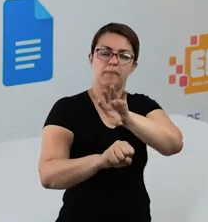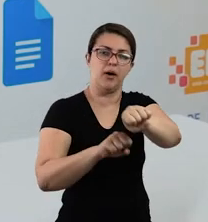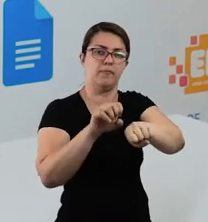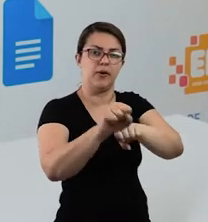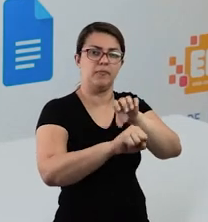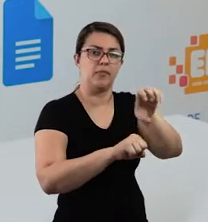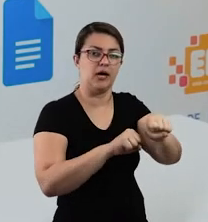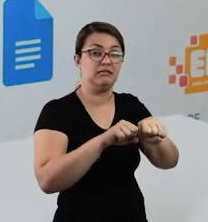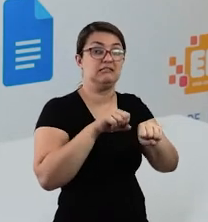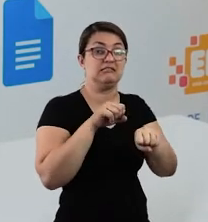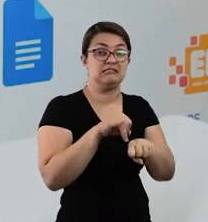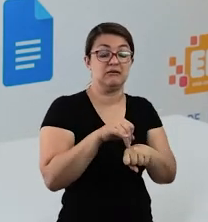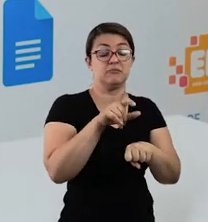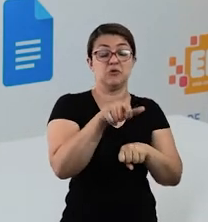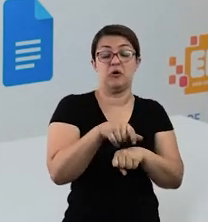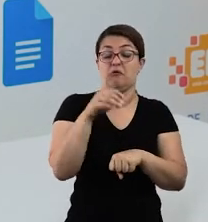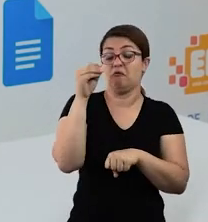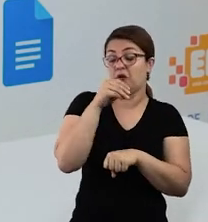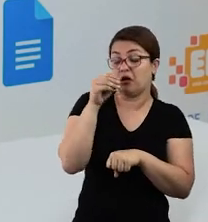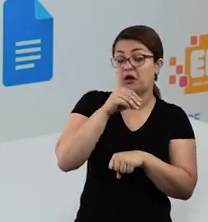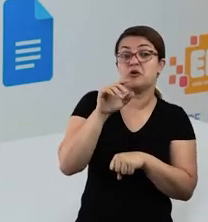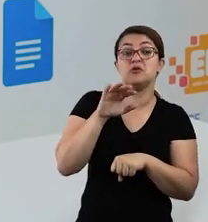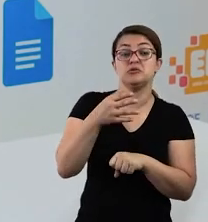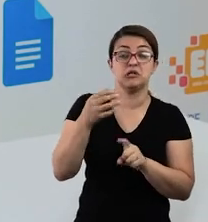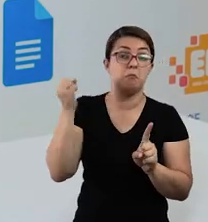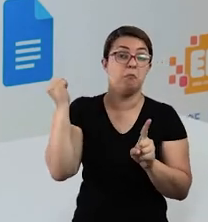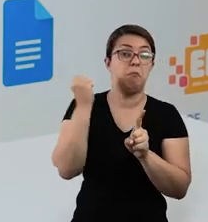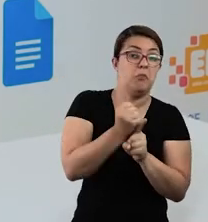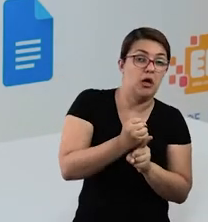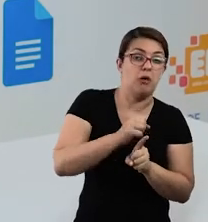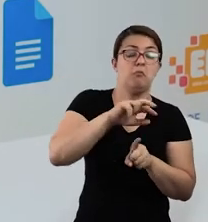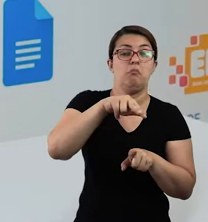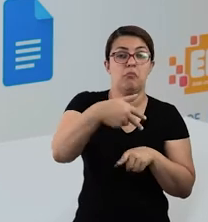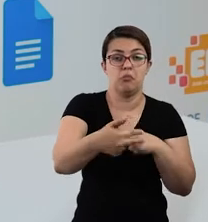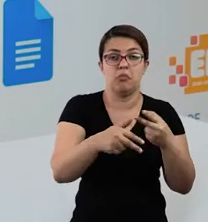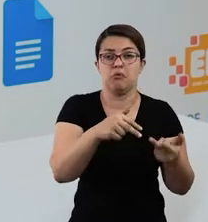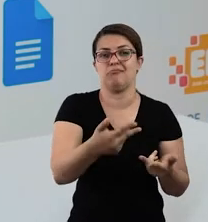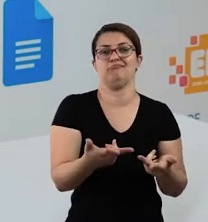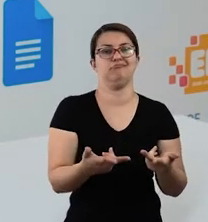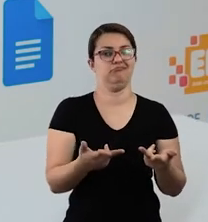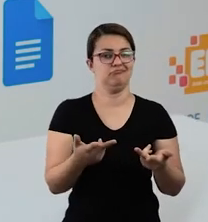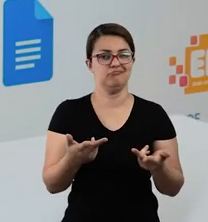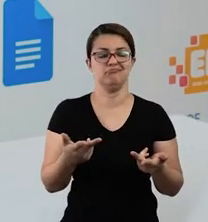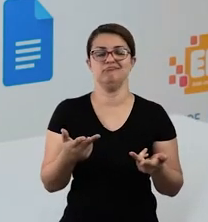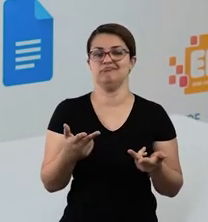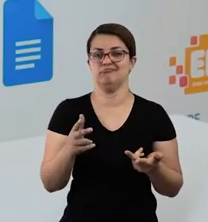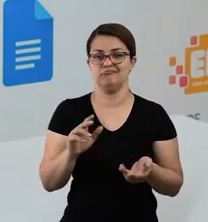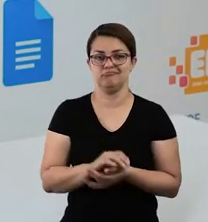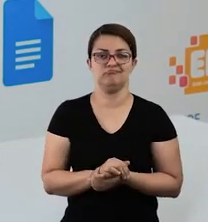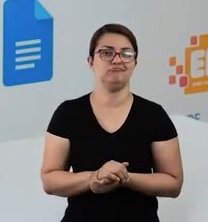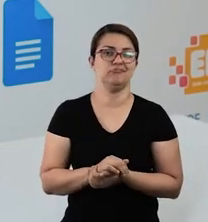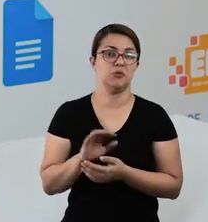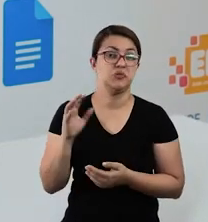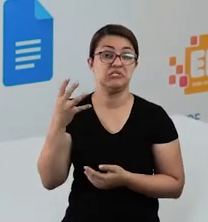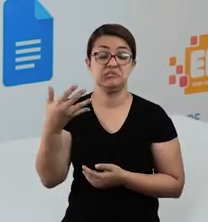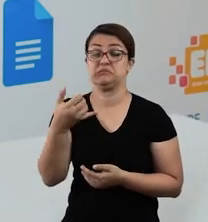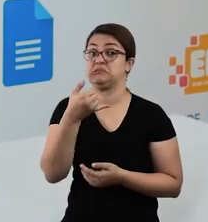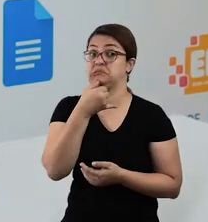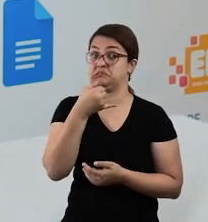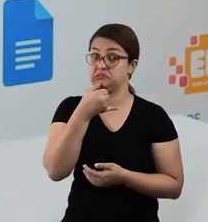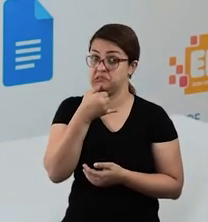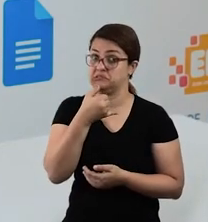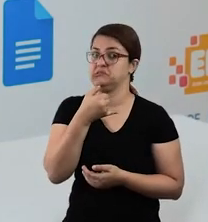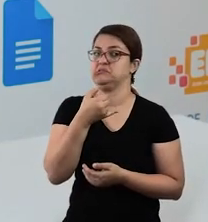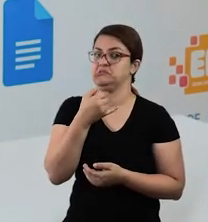infelizmente, morriam nas mãos desses senhores, ok? Então é muito importante lembrar esses fatos tristes da nossa